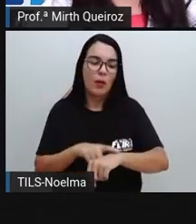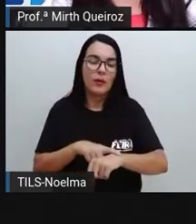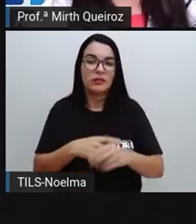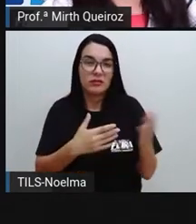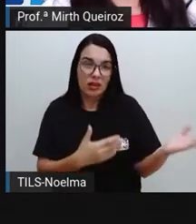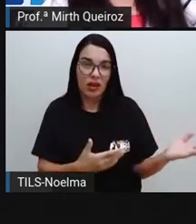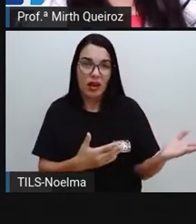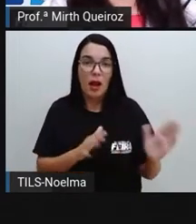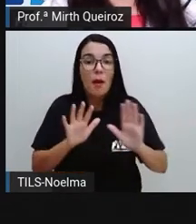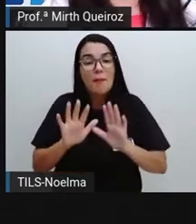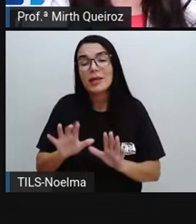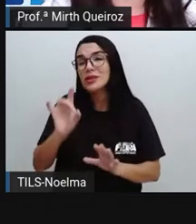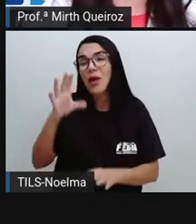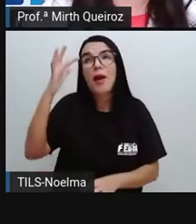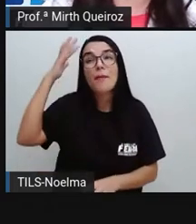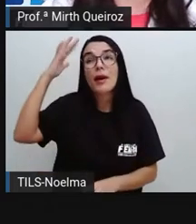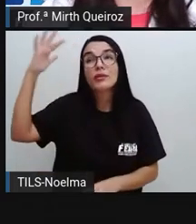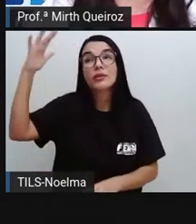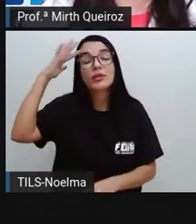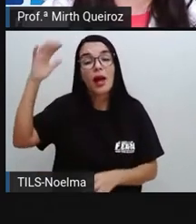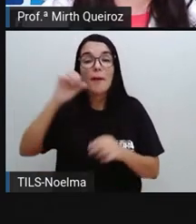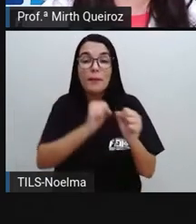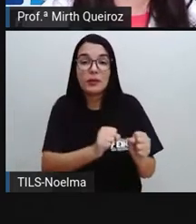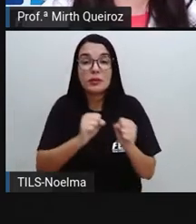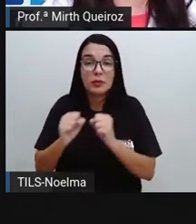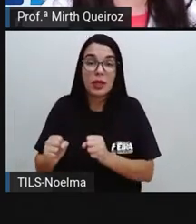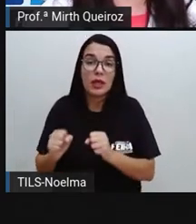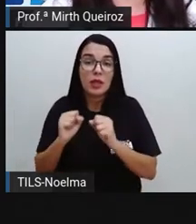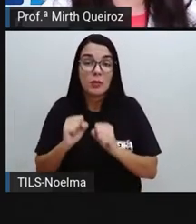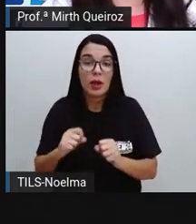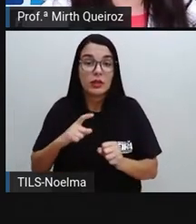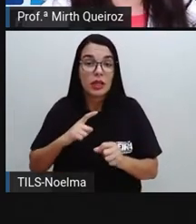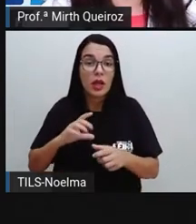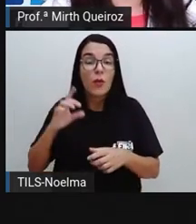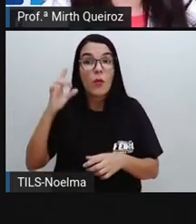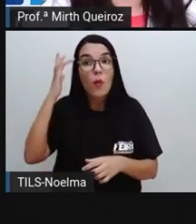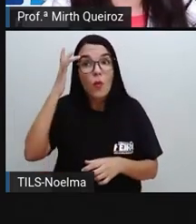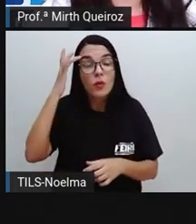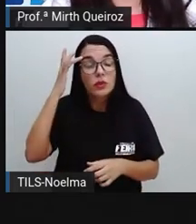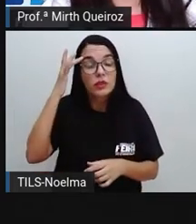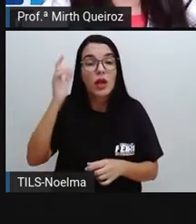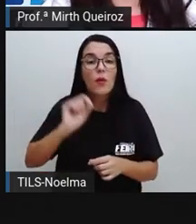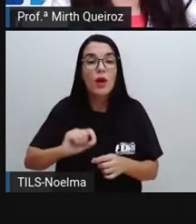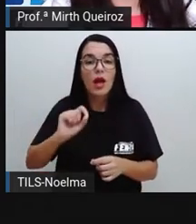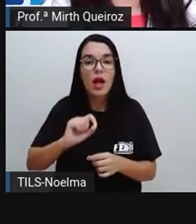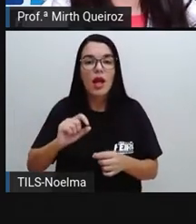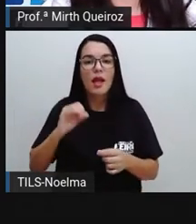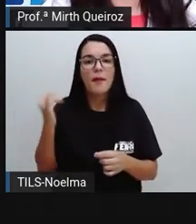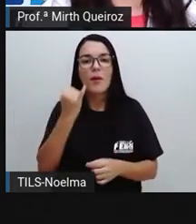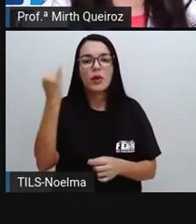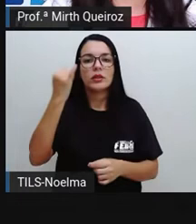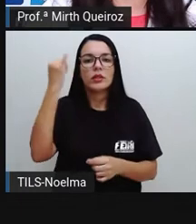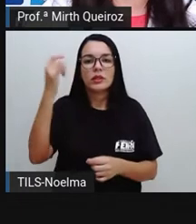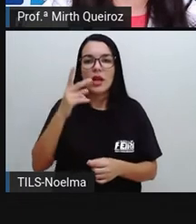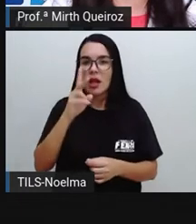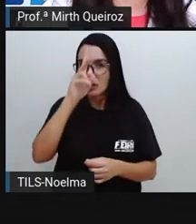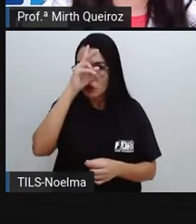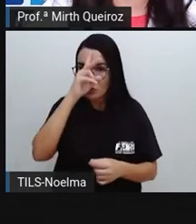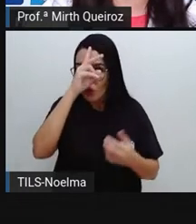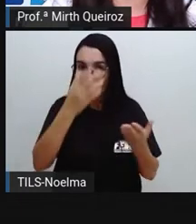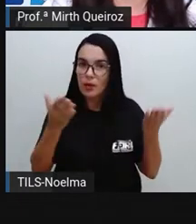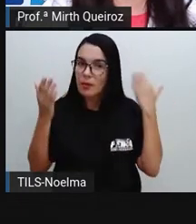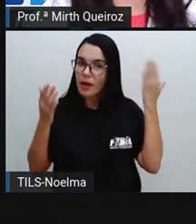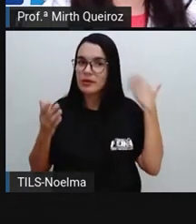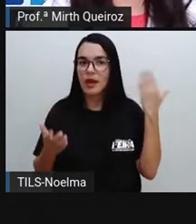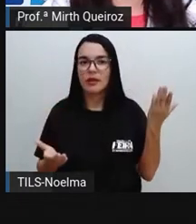nos permite ter consciência da importância deste evento histórico, e não apenas para a finalidade do